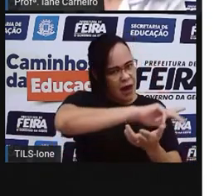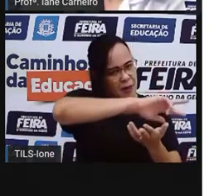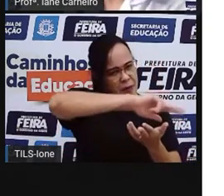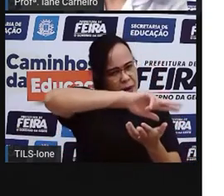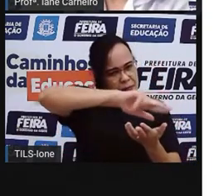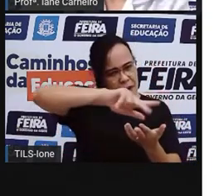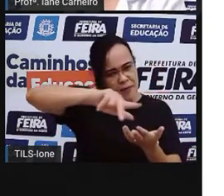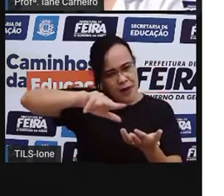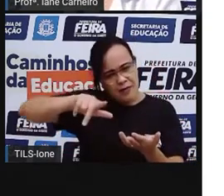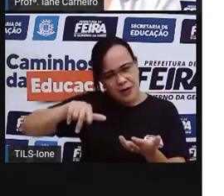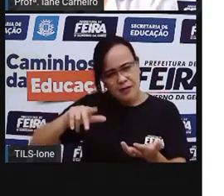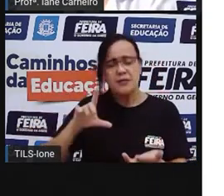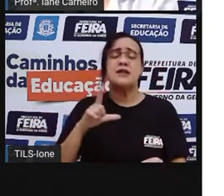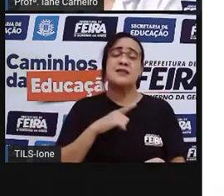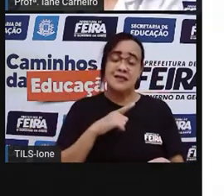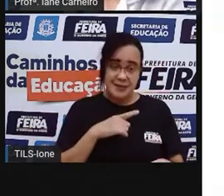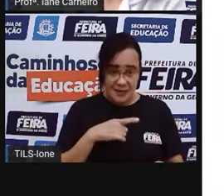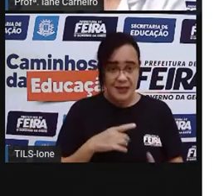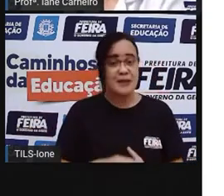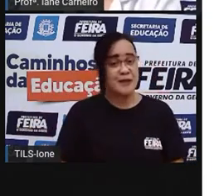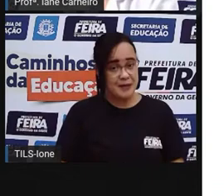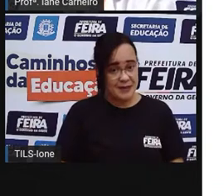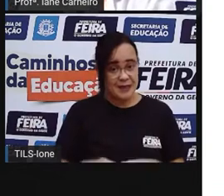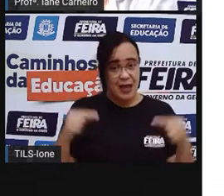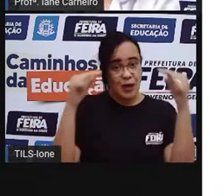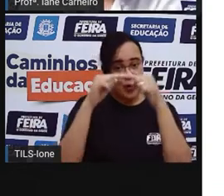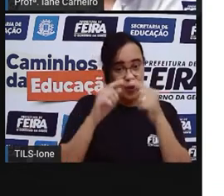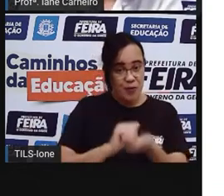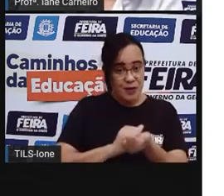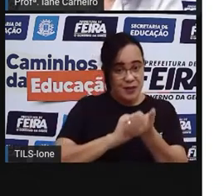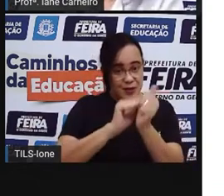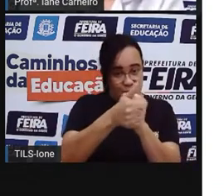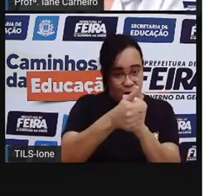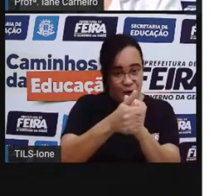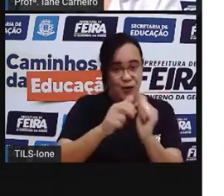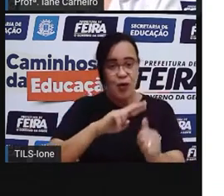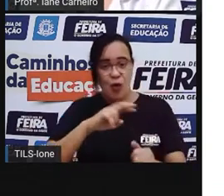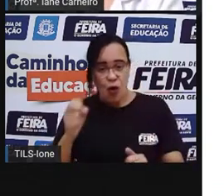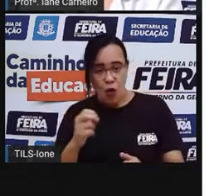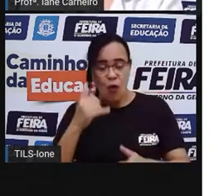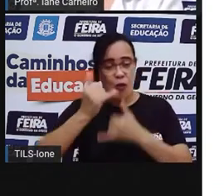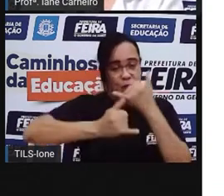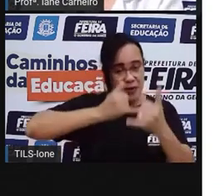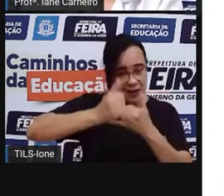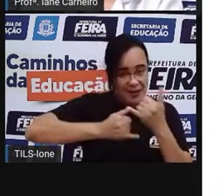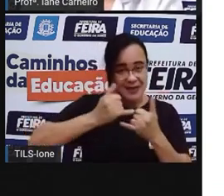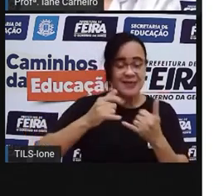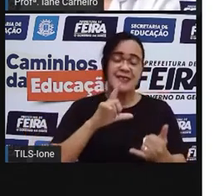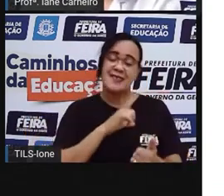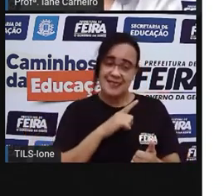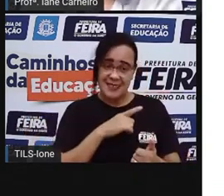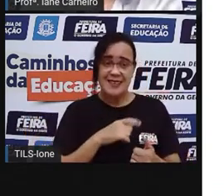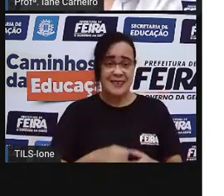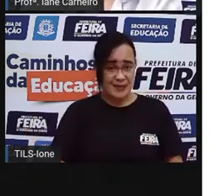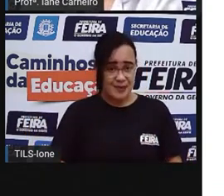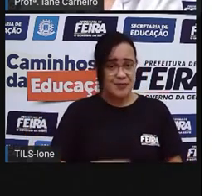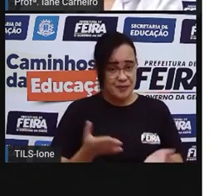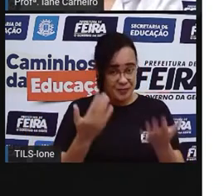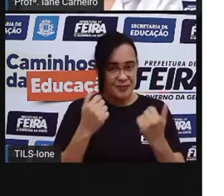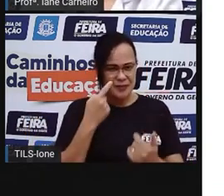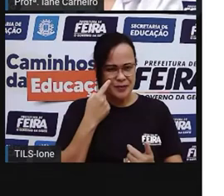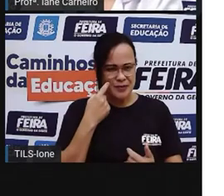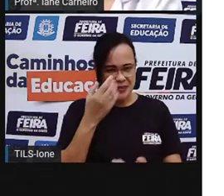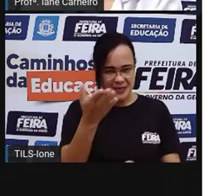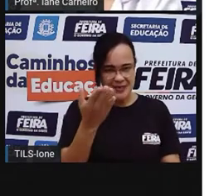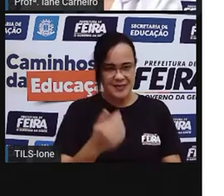um tipo de bola para cada tipo de esporte, para cada tipo de brincadeira. Vamos ver aqui agora os tipos de bola que existem? Vamos